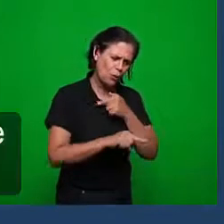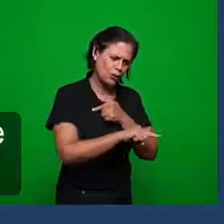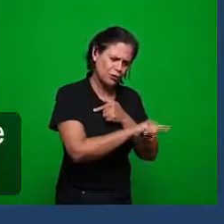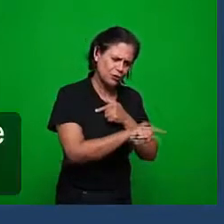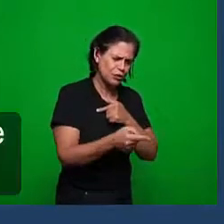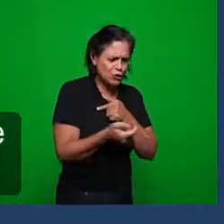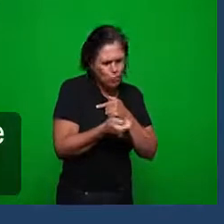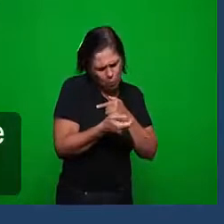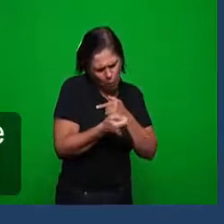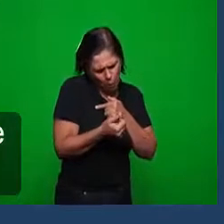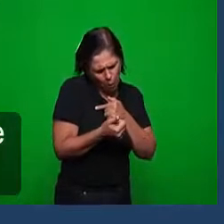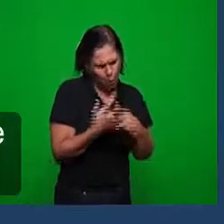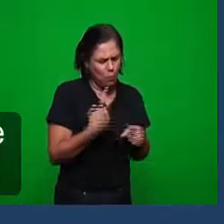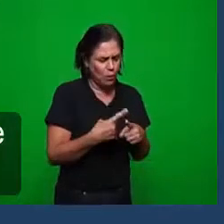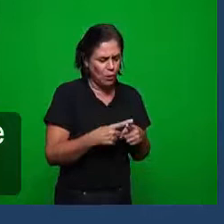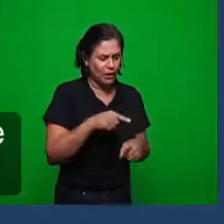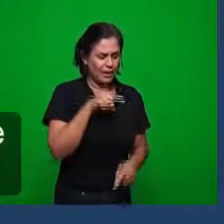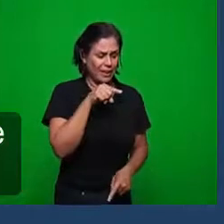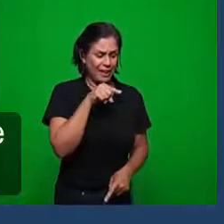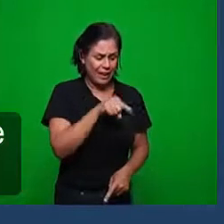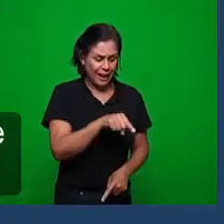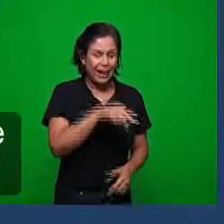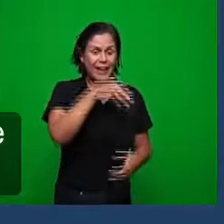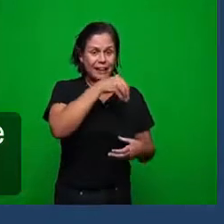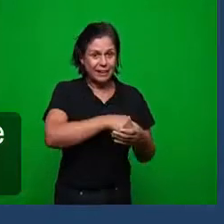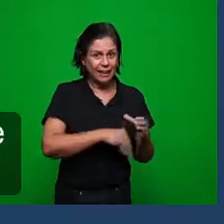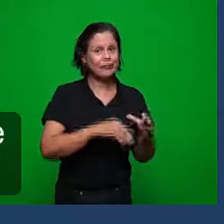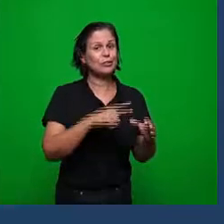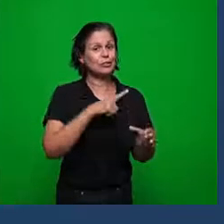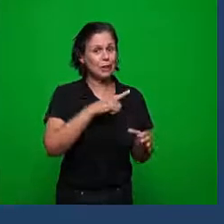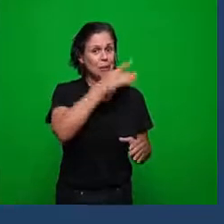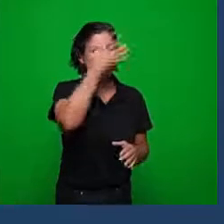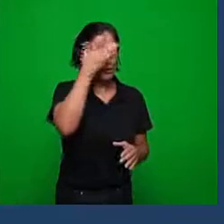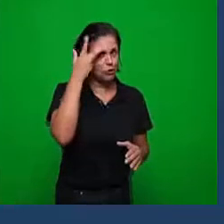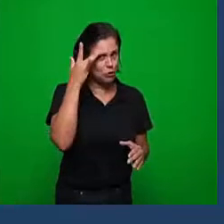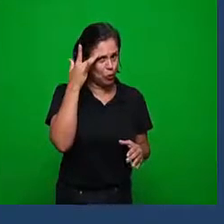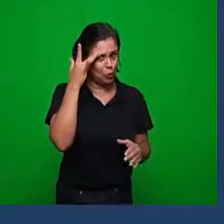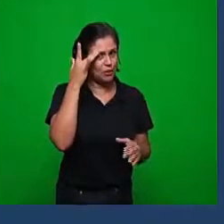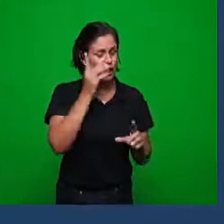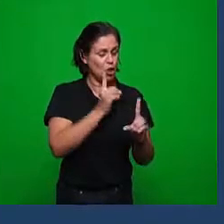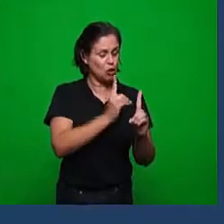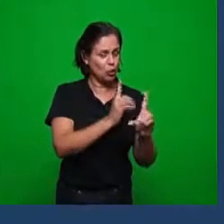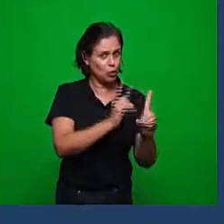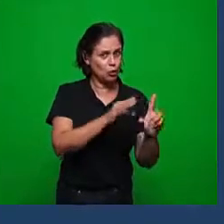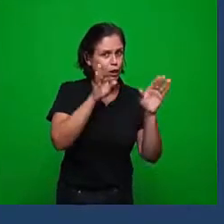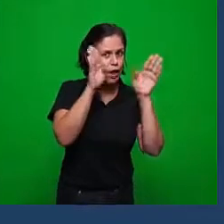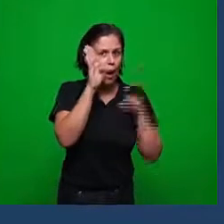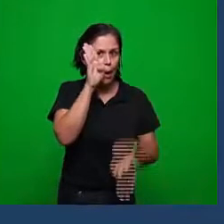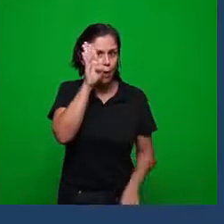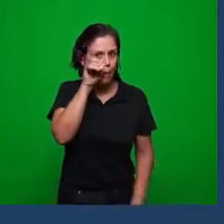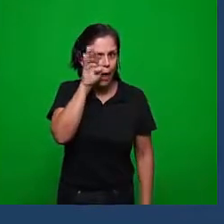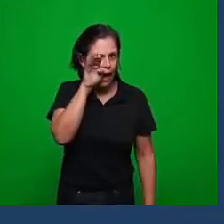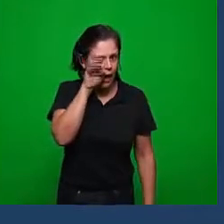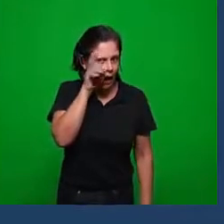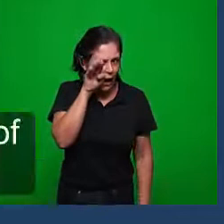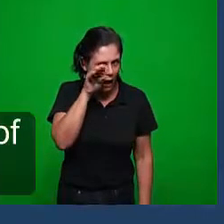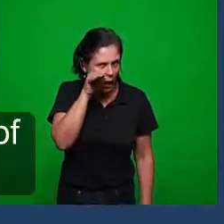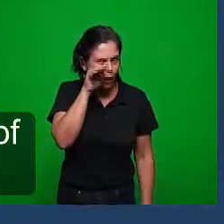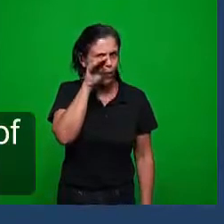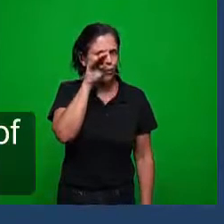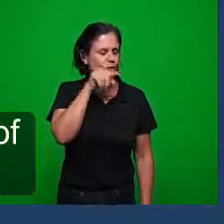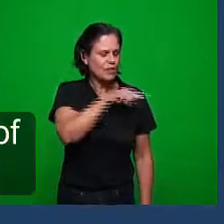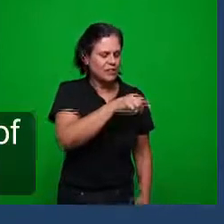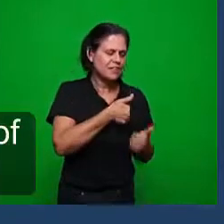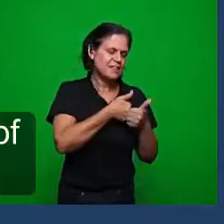porque tens lá os que seguem a doutrina de balaão o qual ensinava balaque